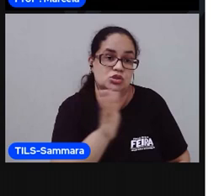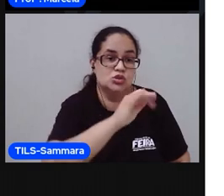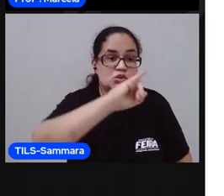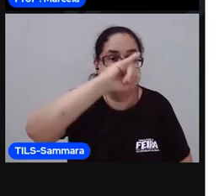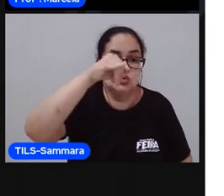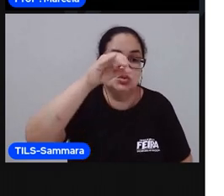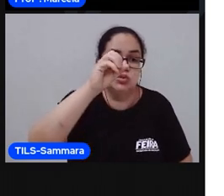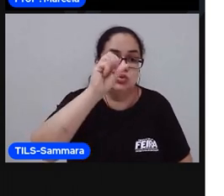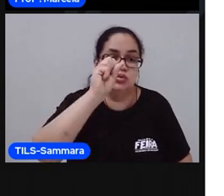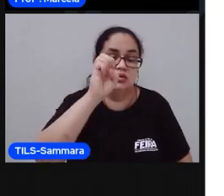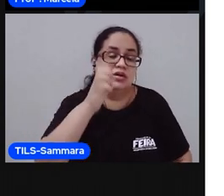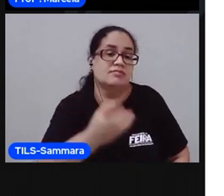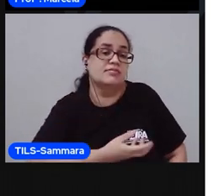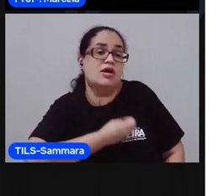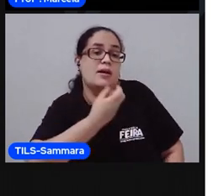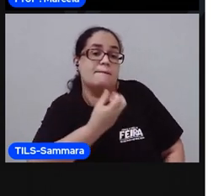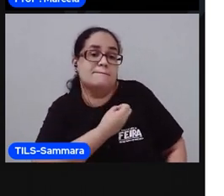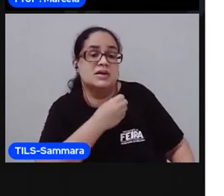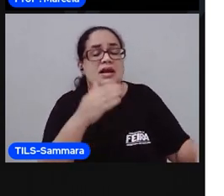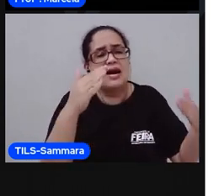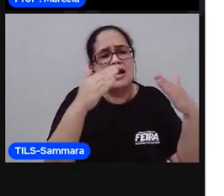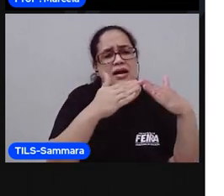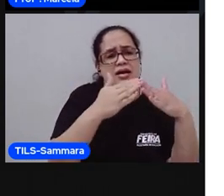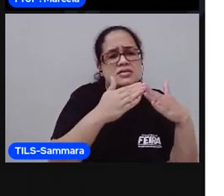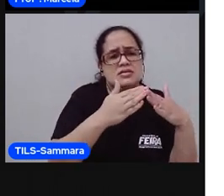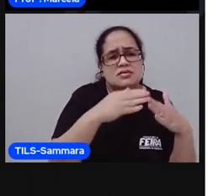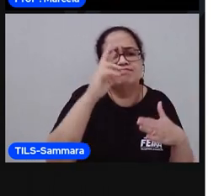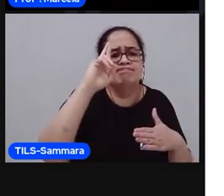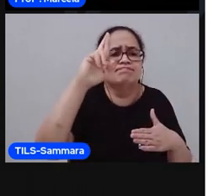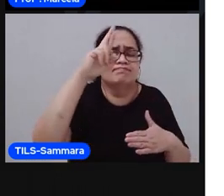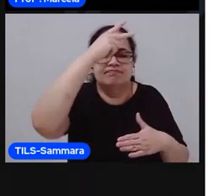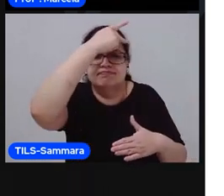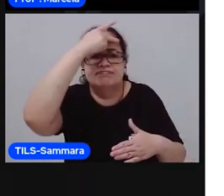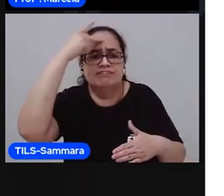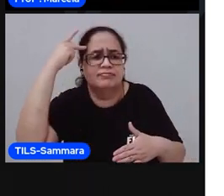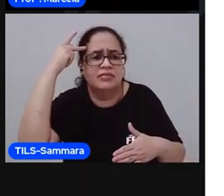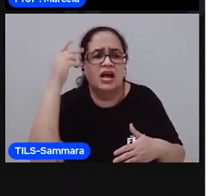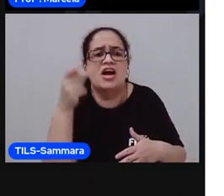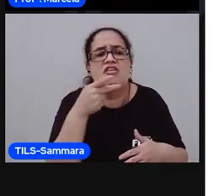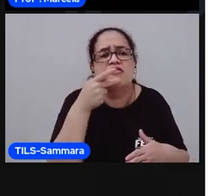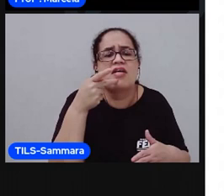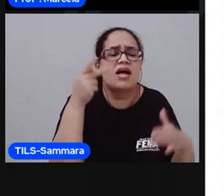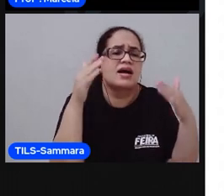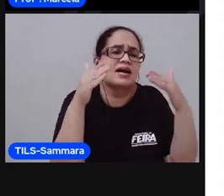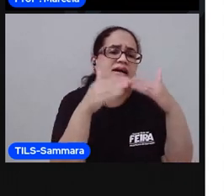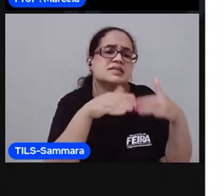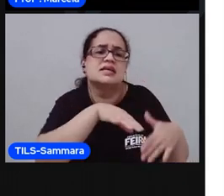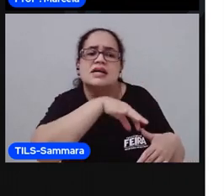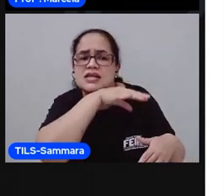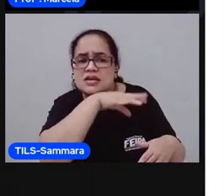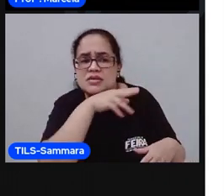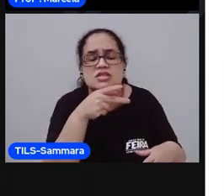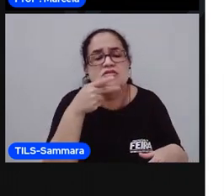falando sobre a casa e o seu dono. Mas foi sobre casas de animais. Vamos ver essa poesia?